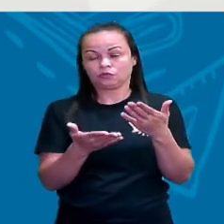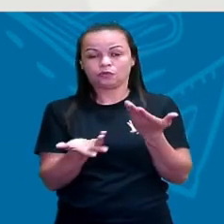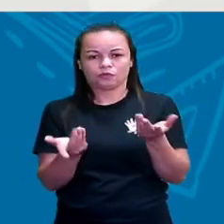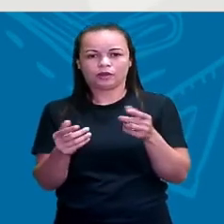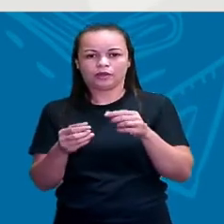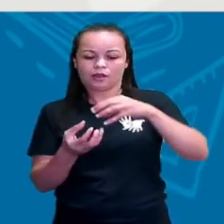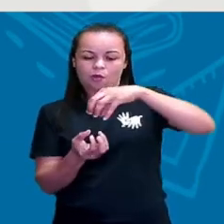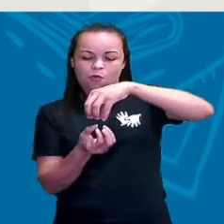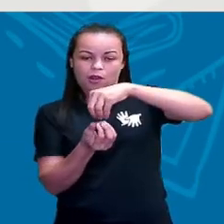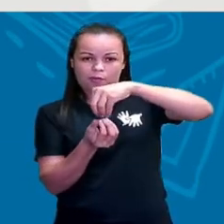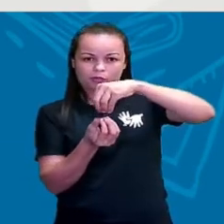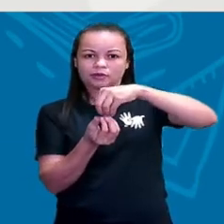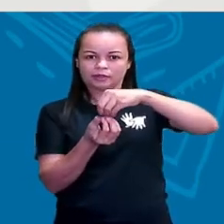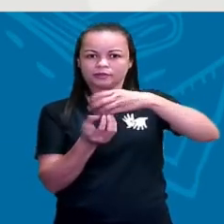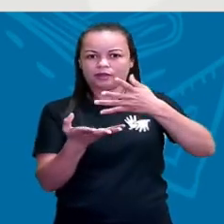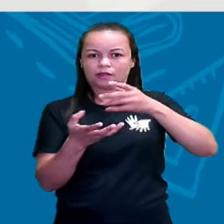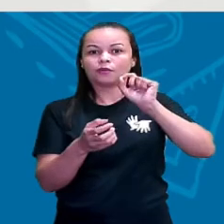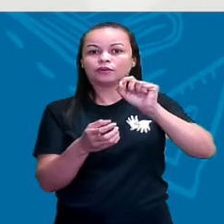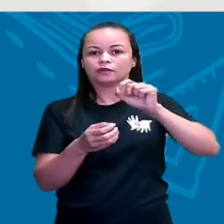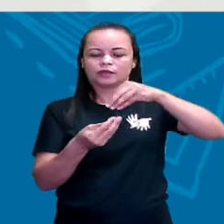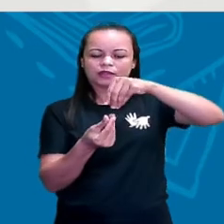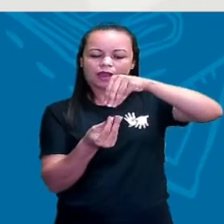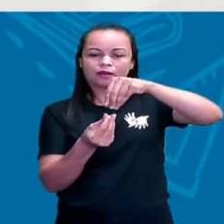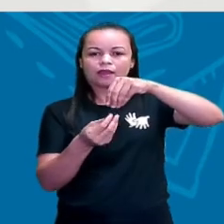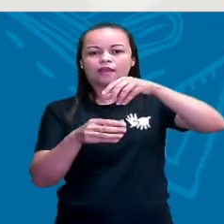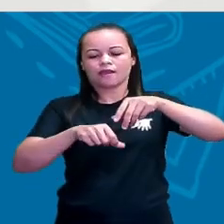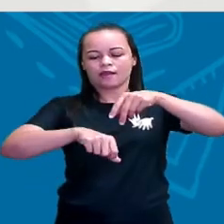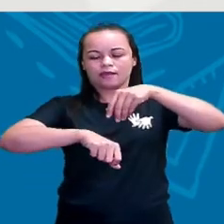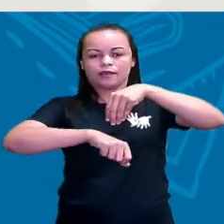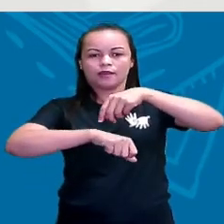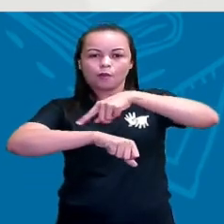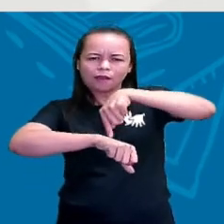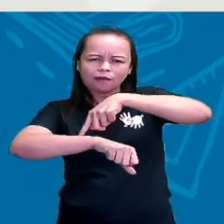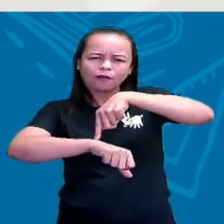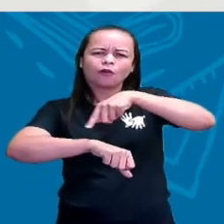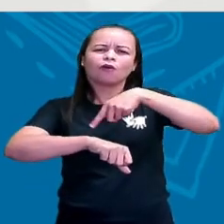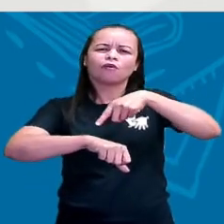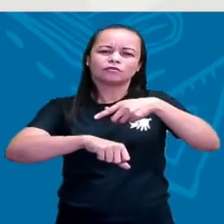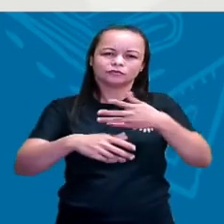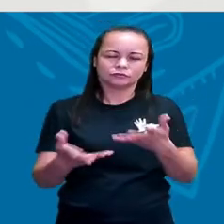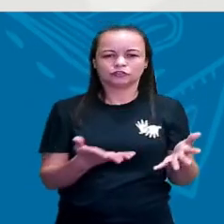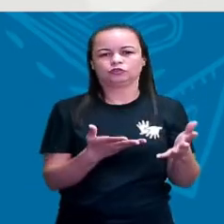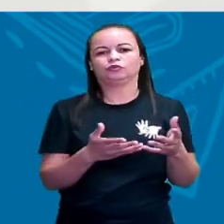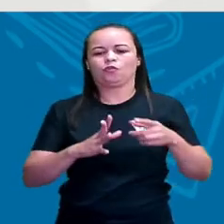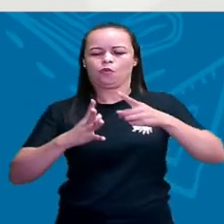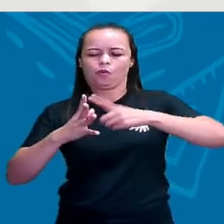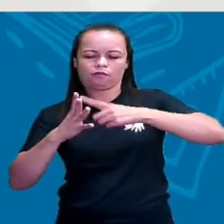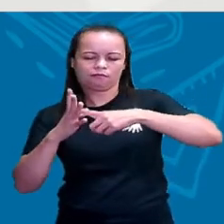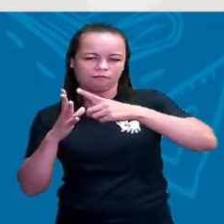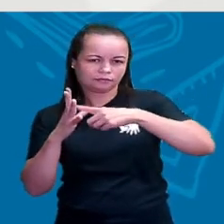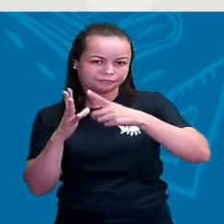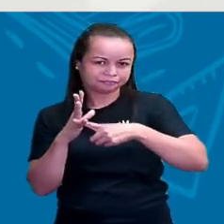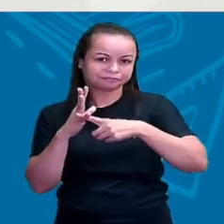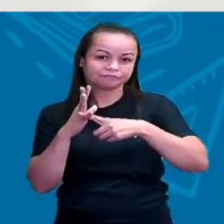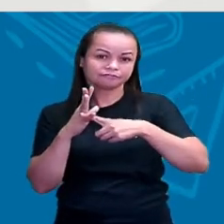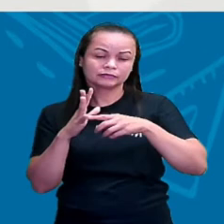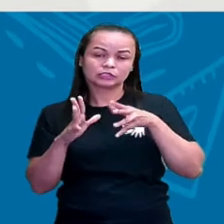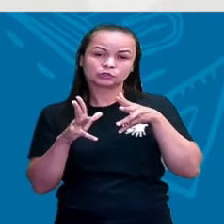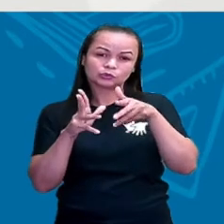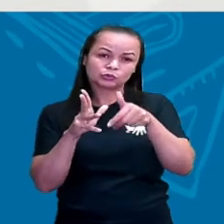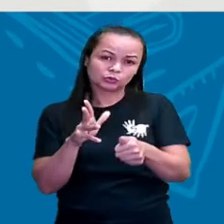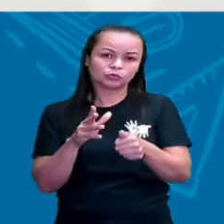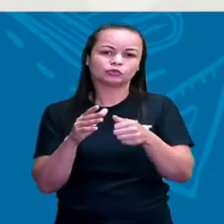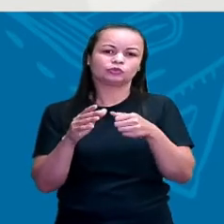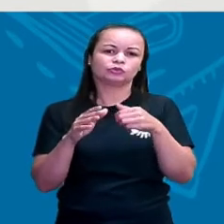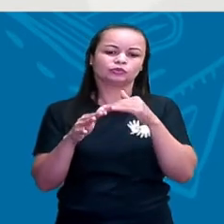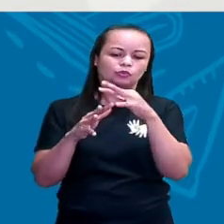A ampulheta. É um relógio de areia. Então, como o relógio, o calendário, tudo isso aí foram